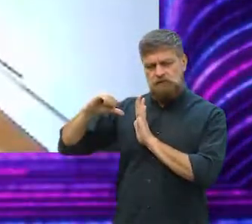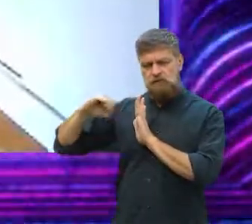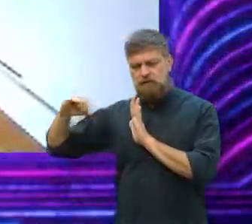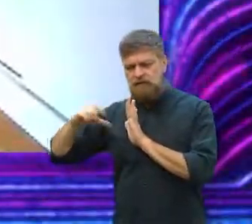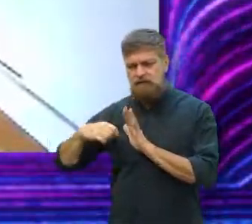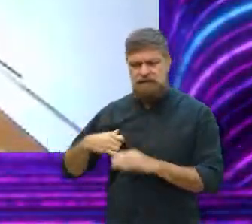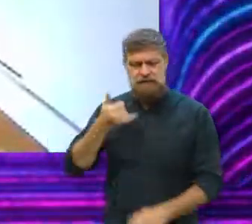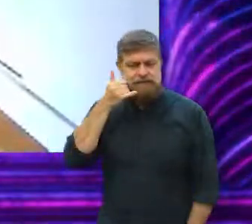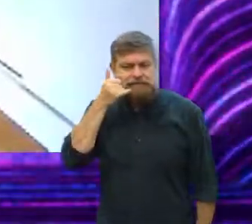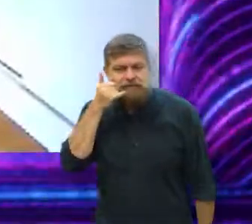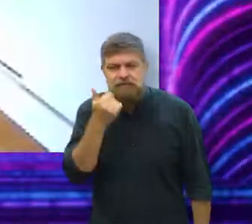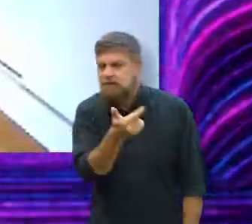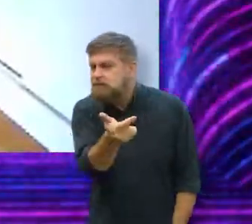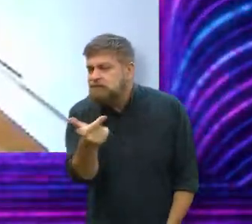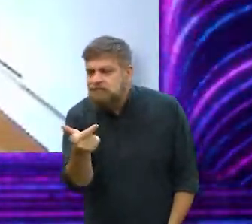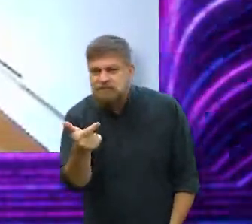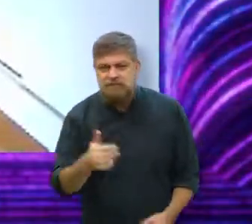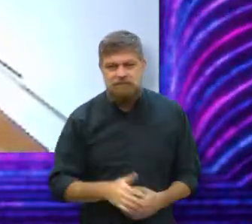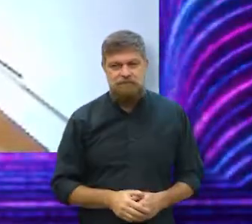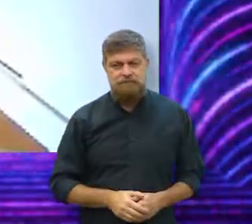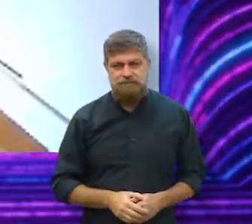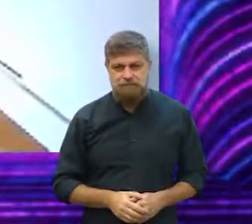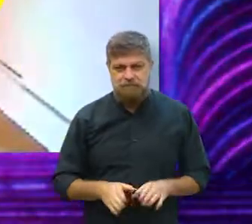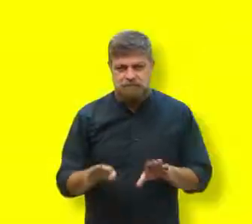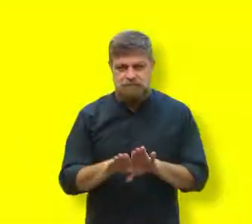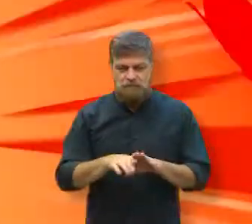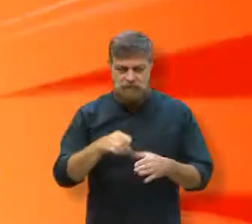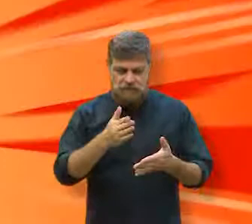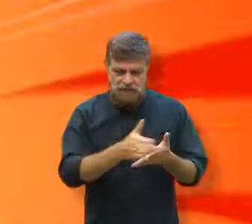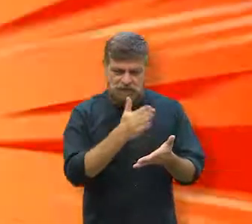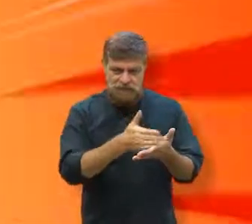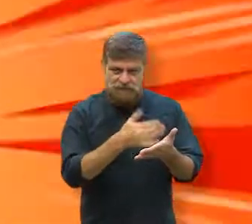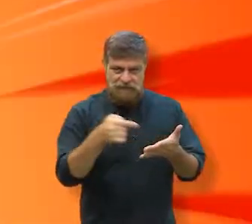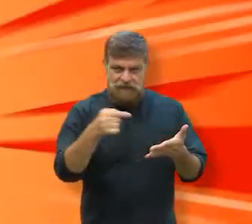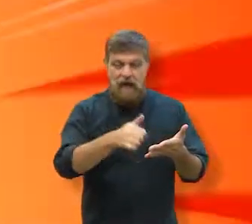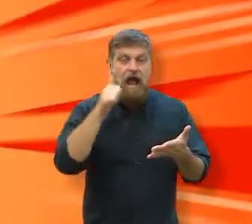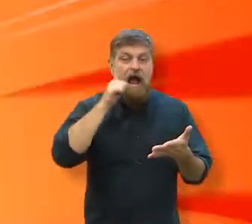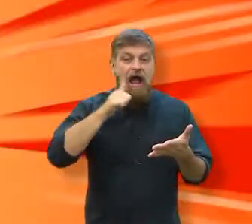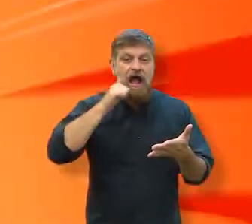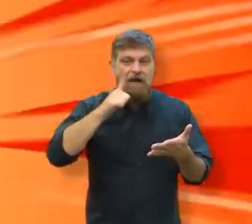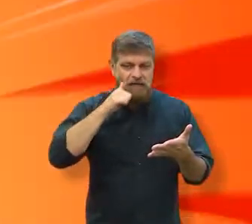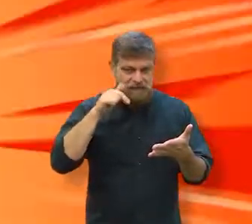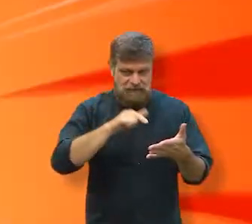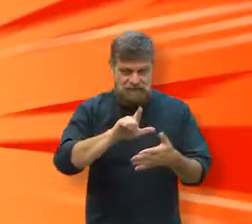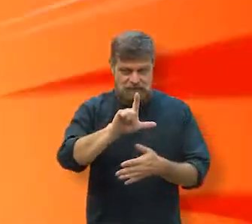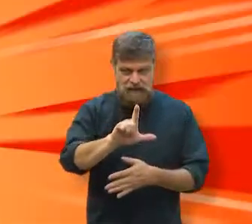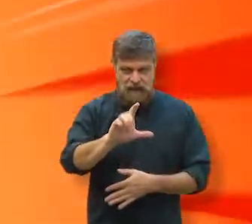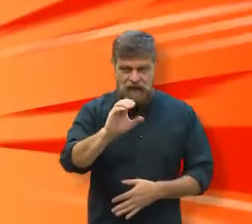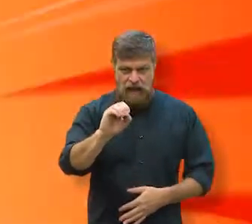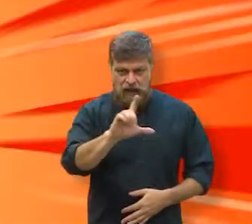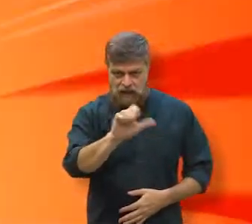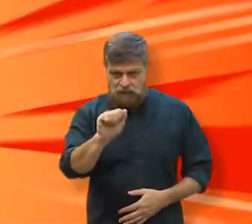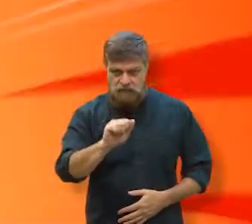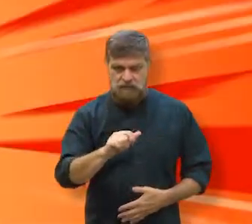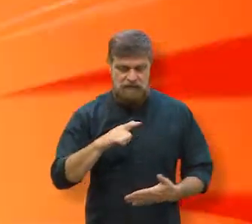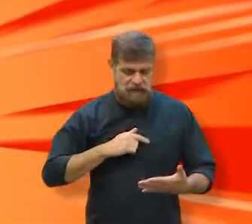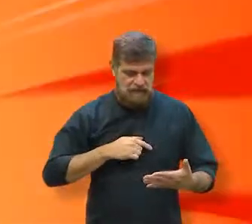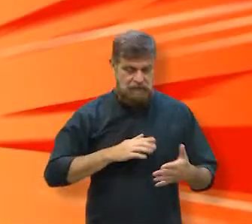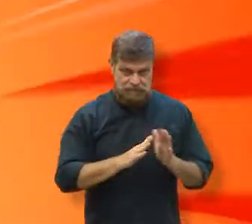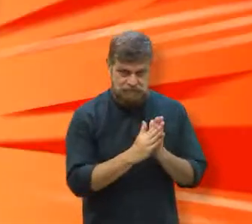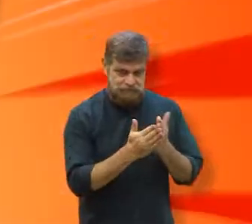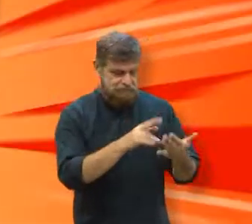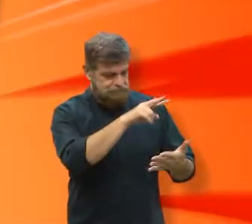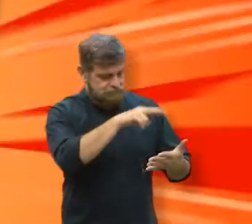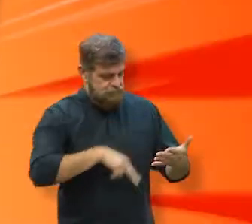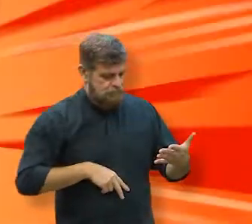que celular não existia, nem nada. Tem até uma passagem do livro que a menina fala, a menina, personagem Lola, ela é muito leitora, e